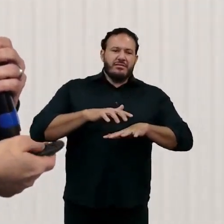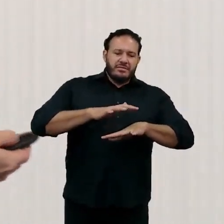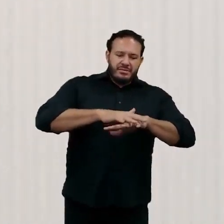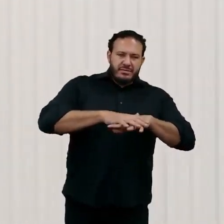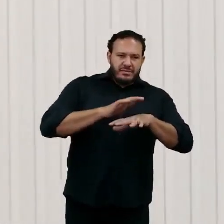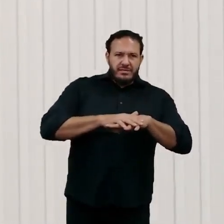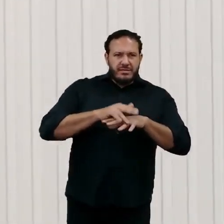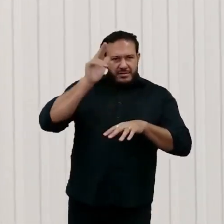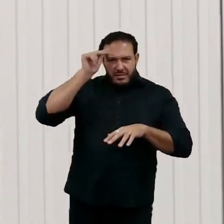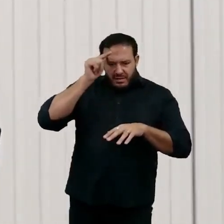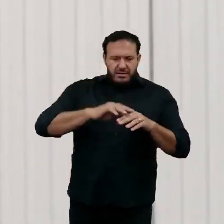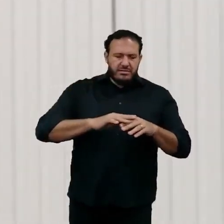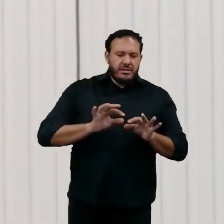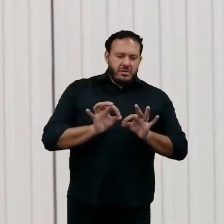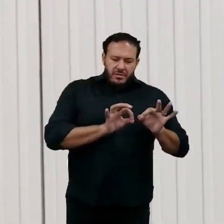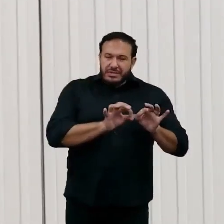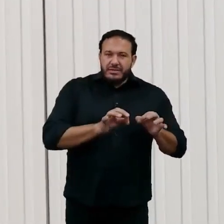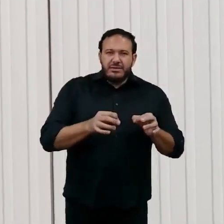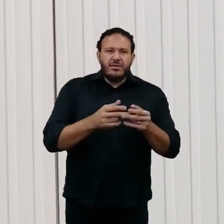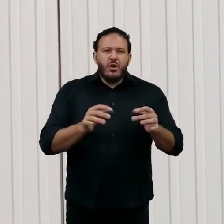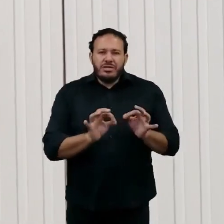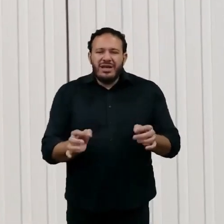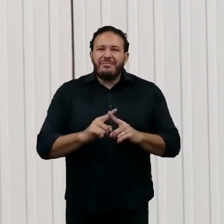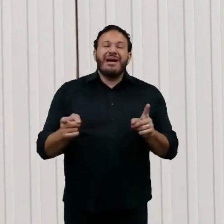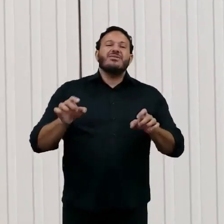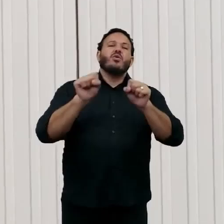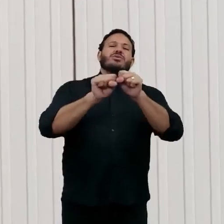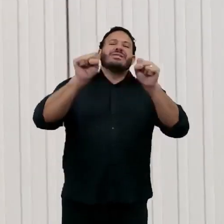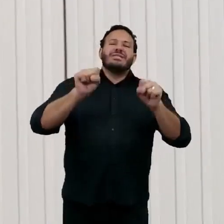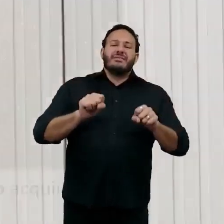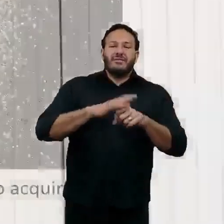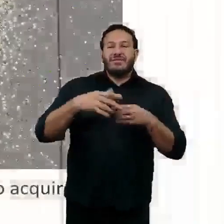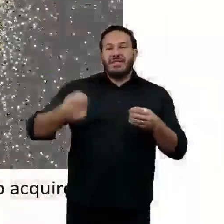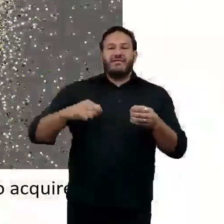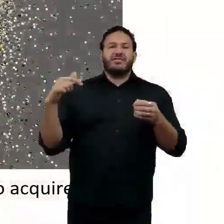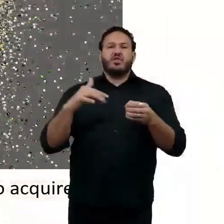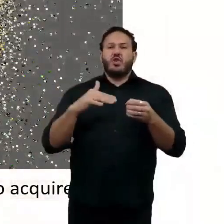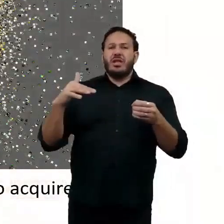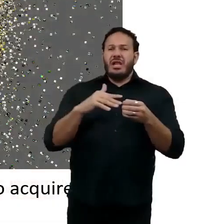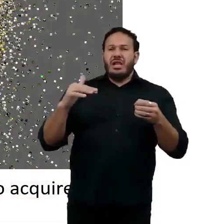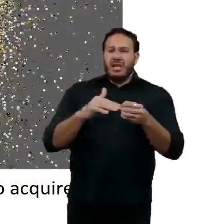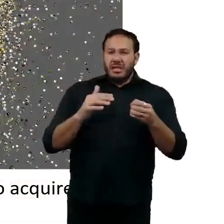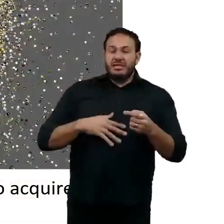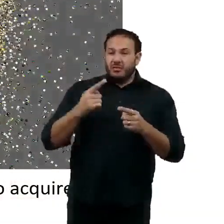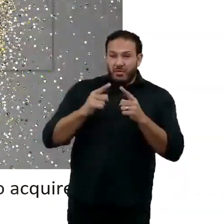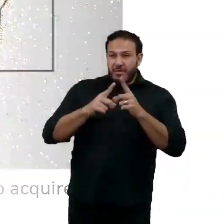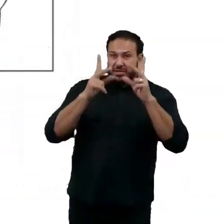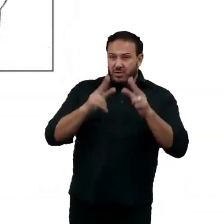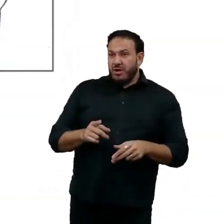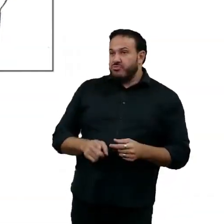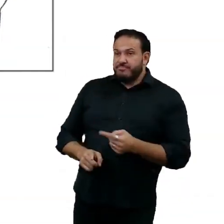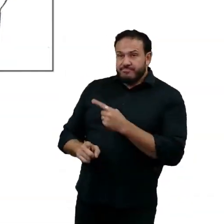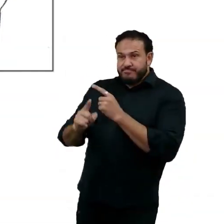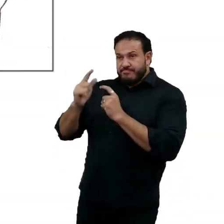proteínas, mas o sistema precisava de muitos dados. Esse é o problema de redes neurais, que precisam de